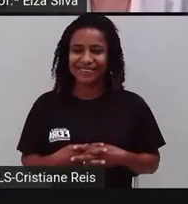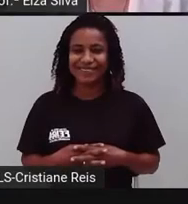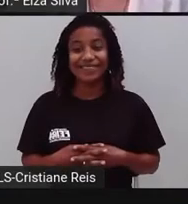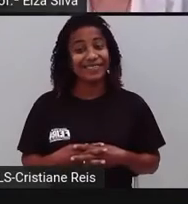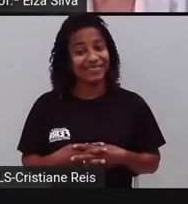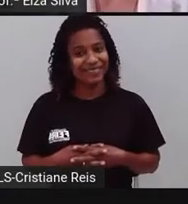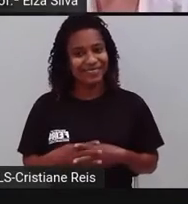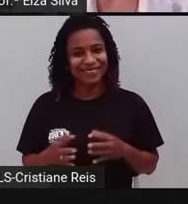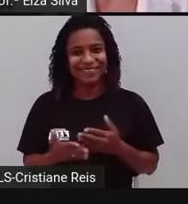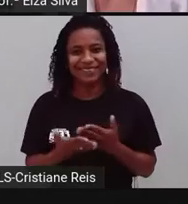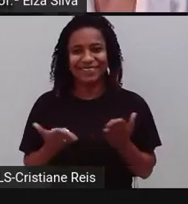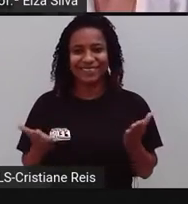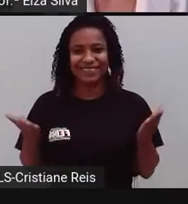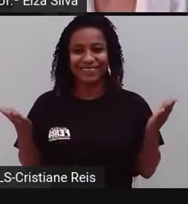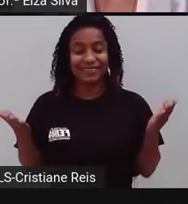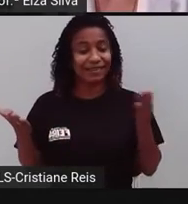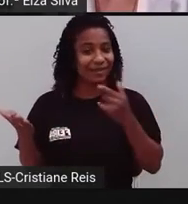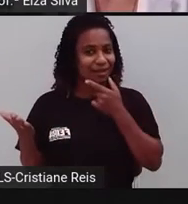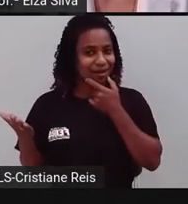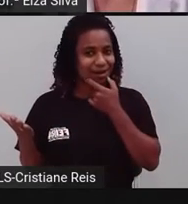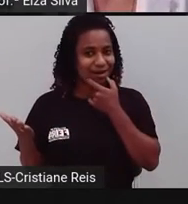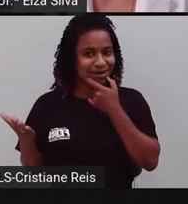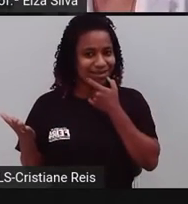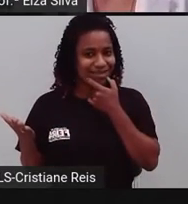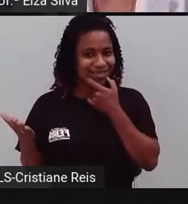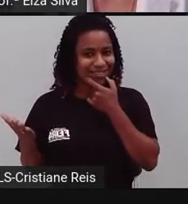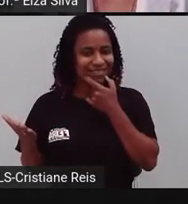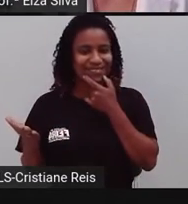Olá, pessoal! Eu sou a Elza Silva,